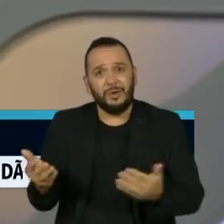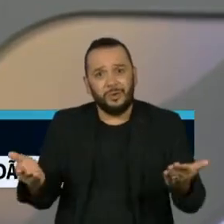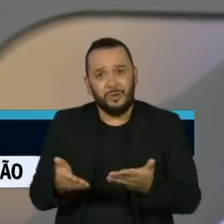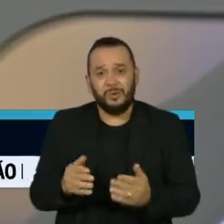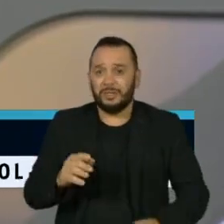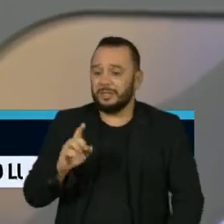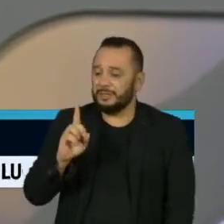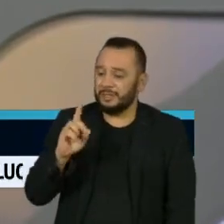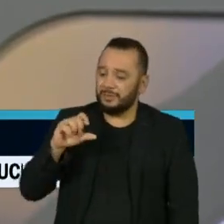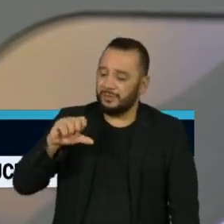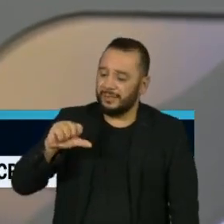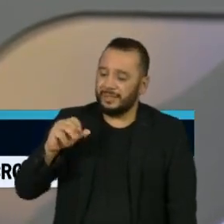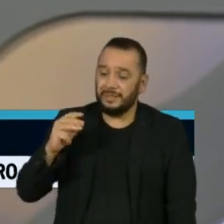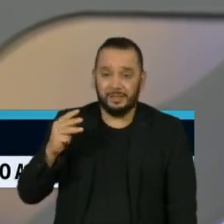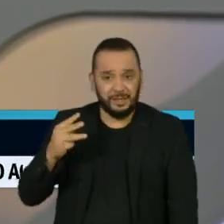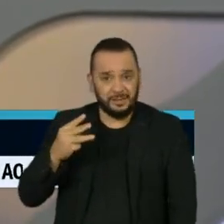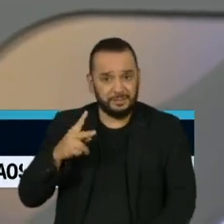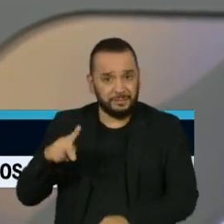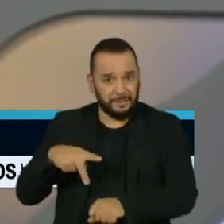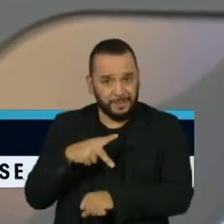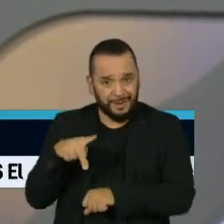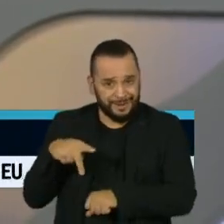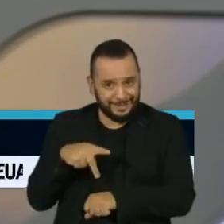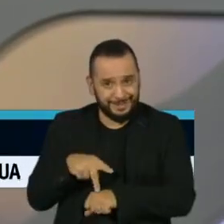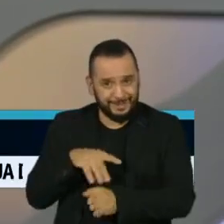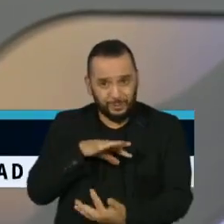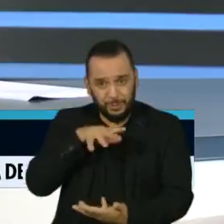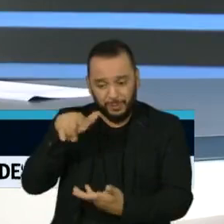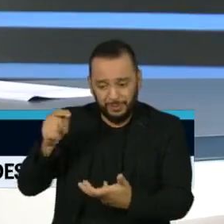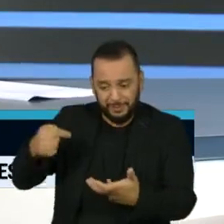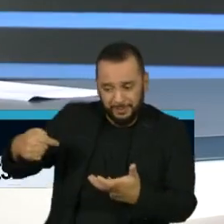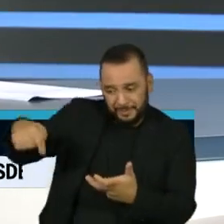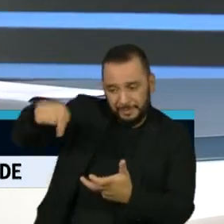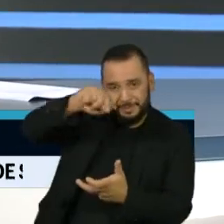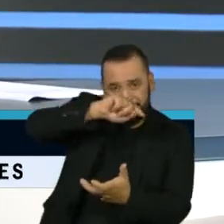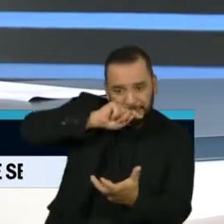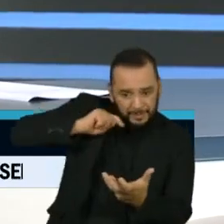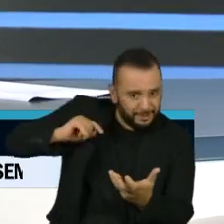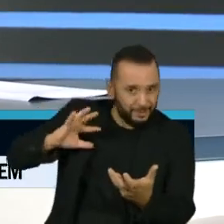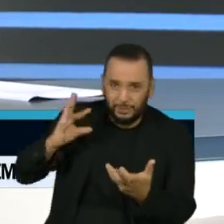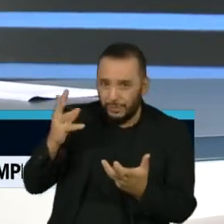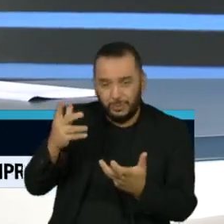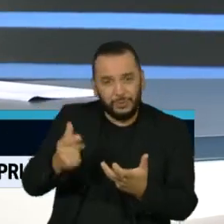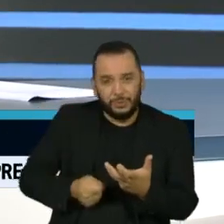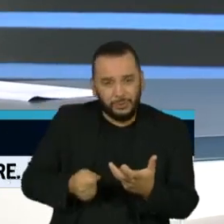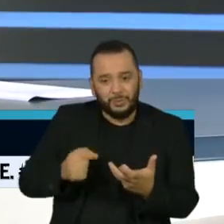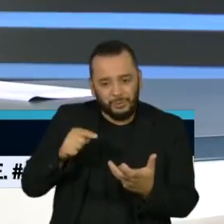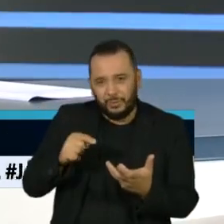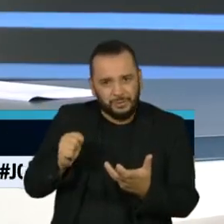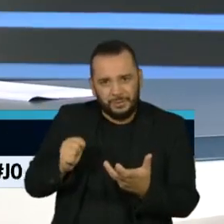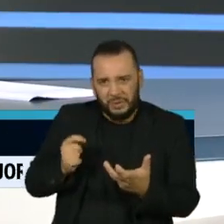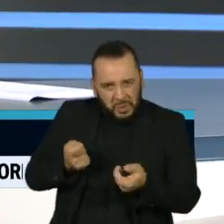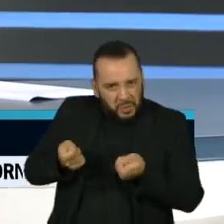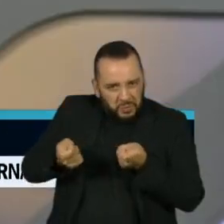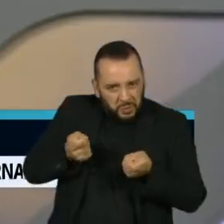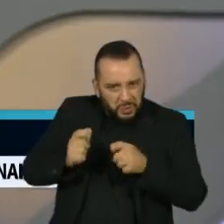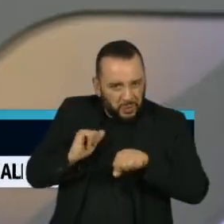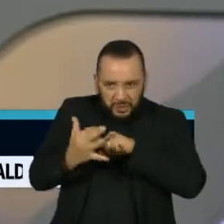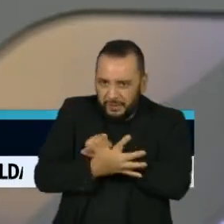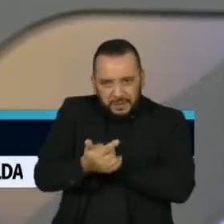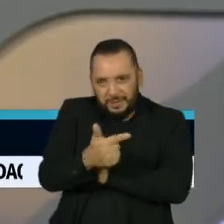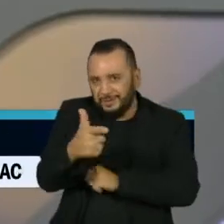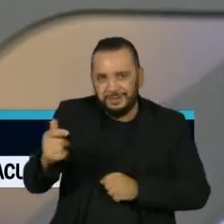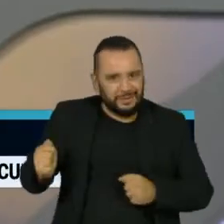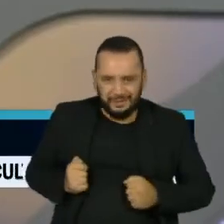países oficialmente existentes, nenhum deles ainda houve o controle efetivo do vírus. Então,